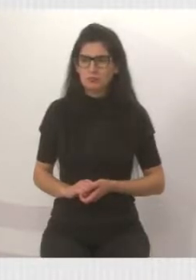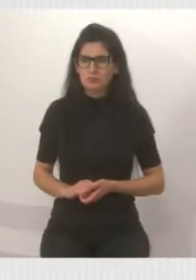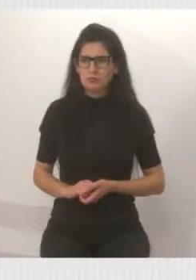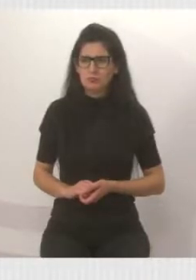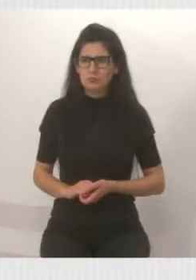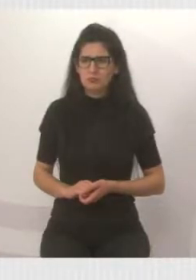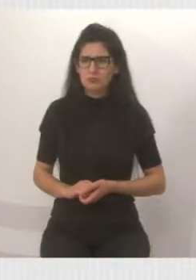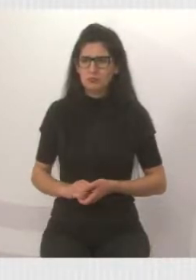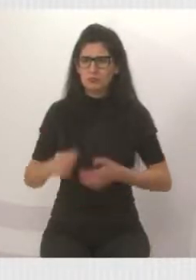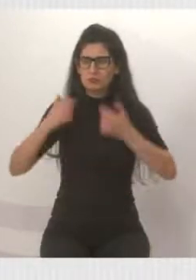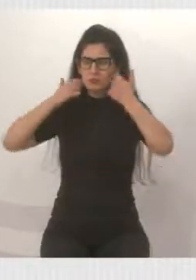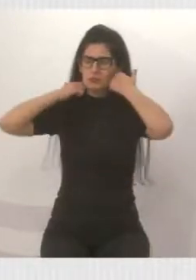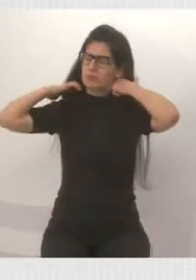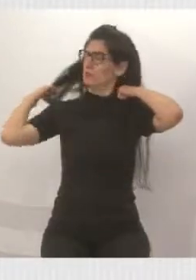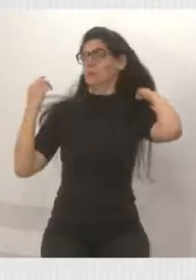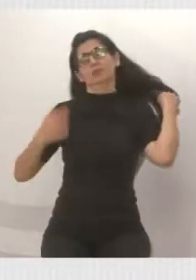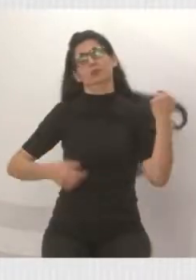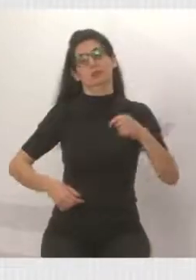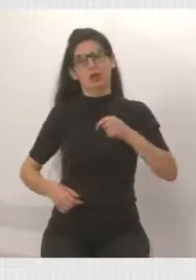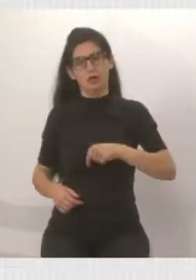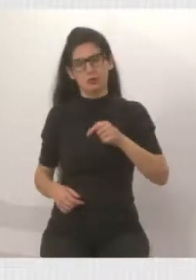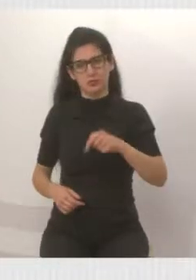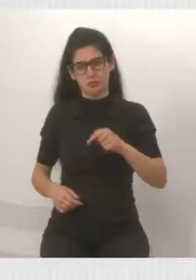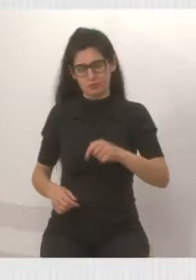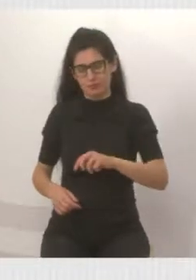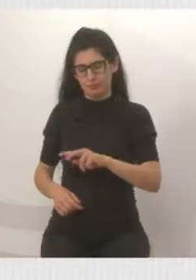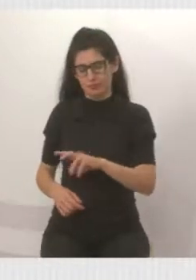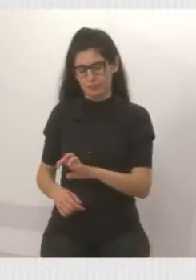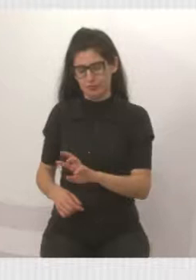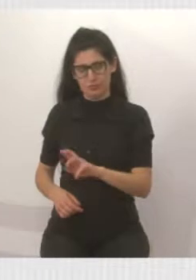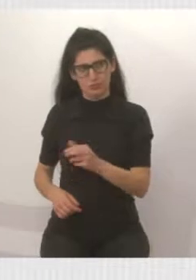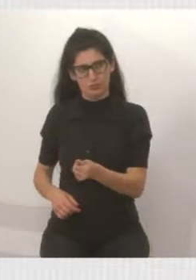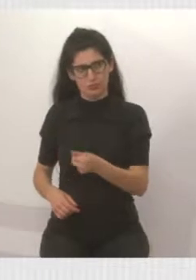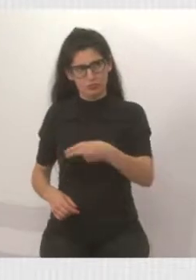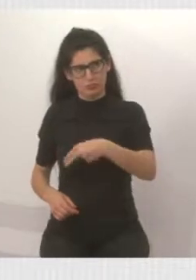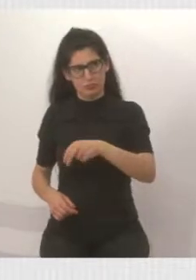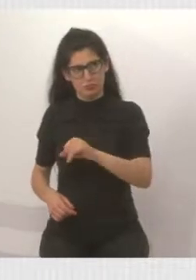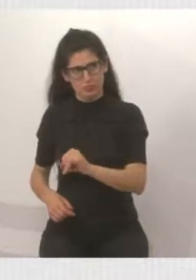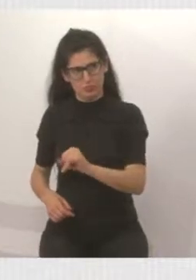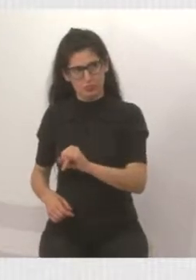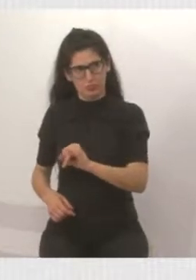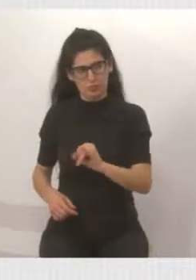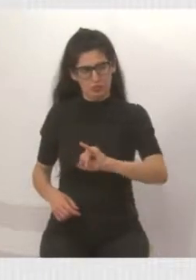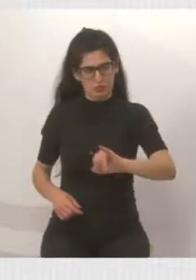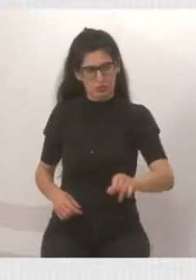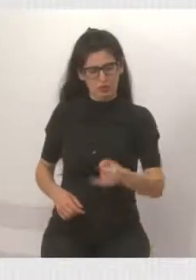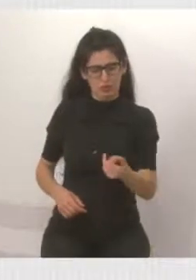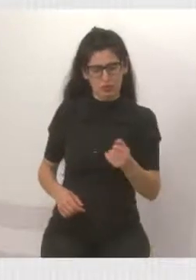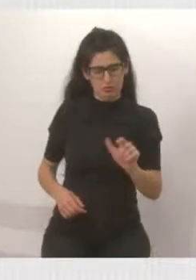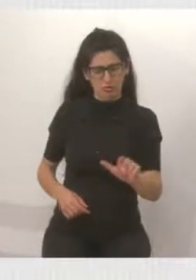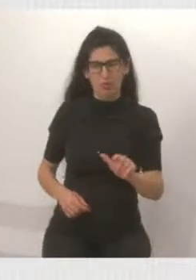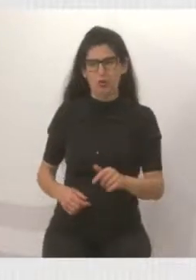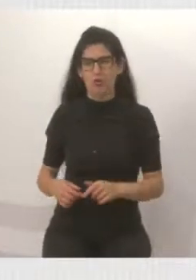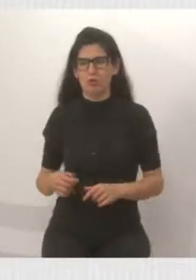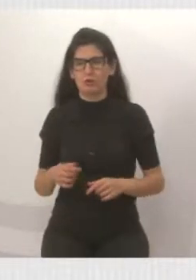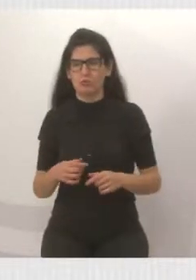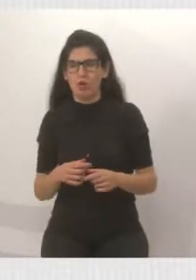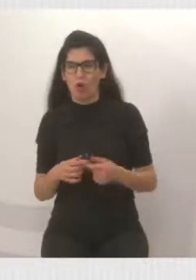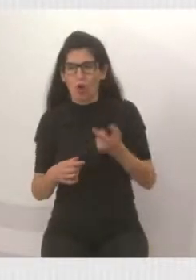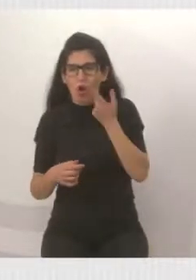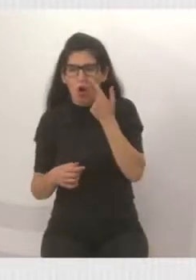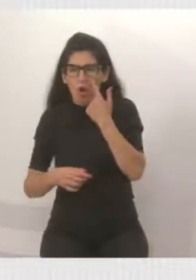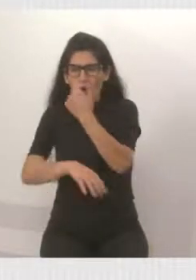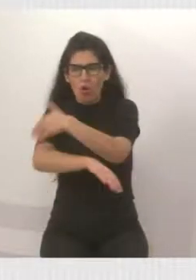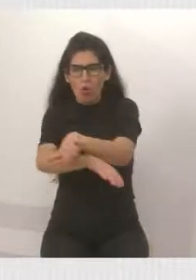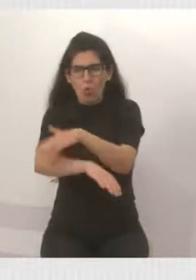Aqui ainda estou na área aqui do Jardim Veranejal. Então, começa de lá, desde o começo que a gente fez a filmagem, e vem vindo por aqui.